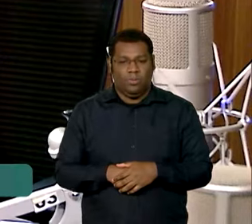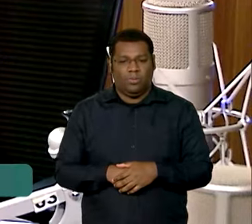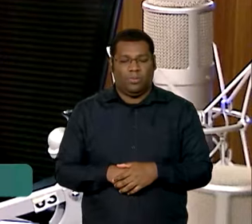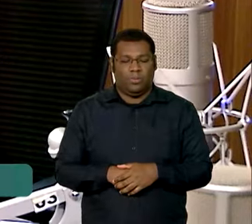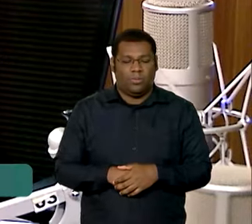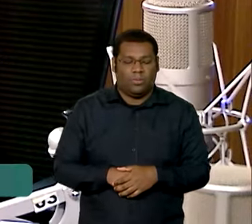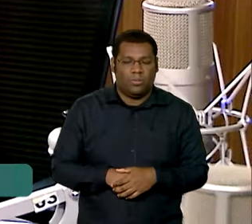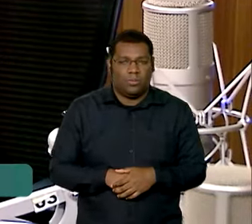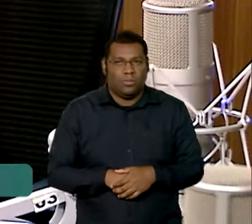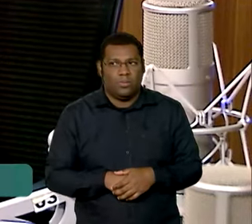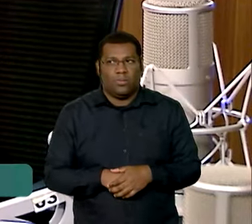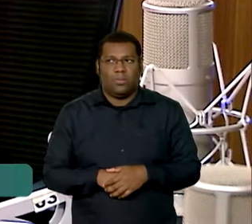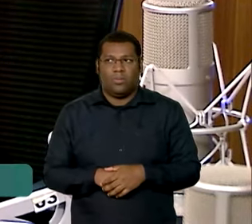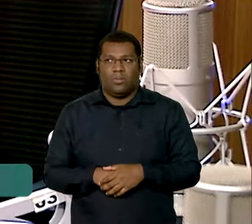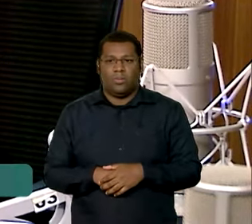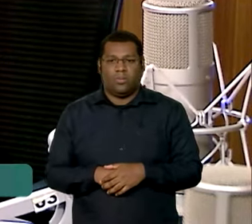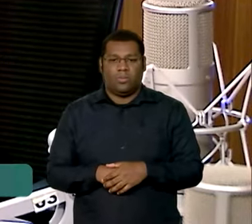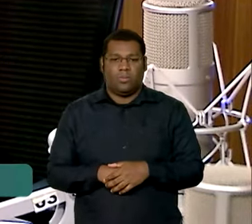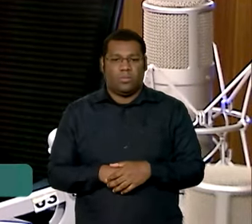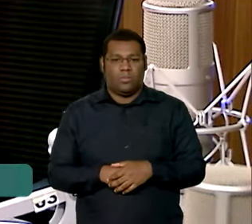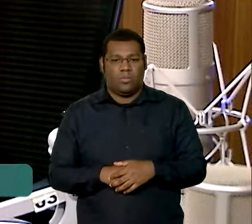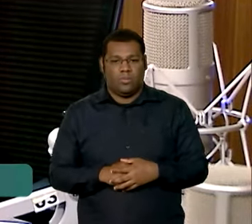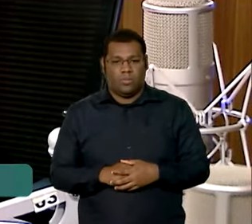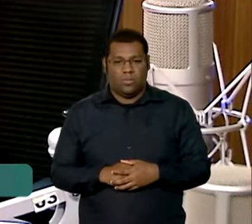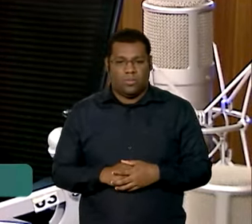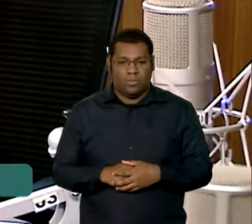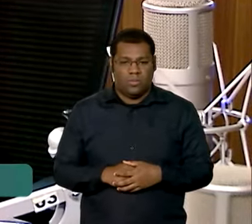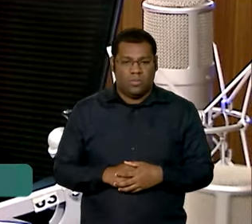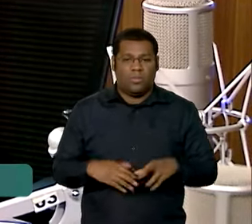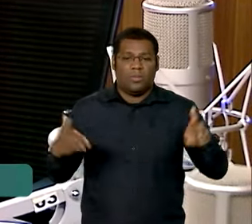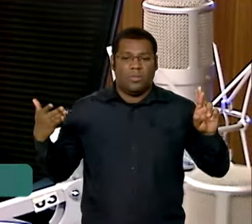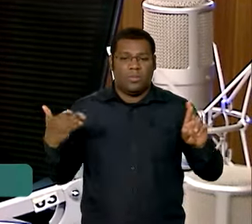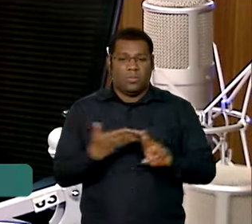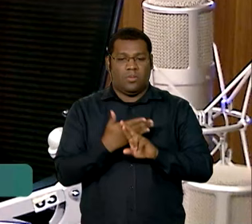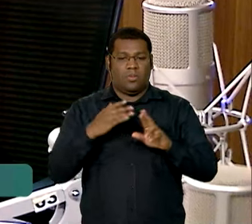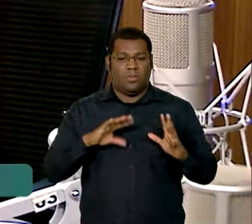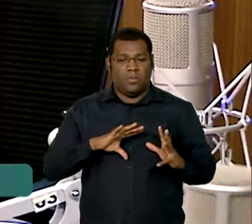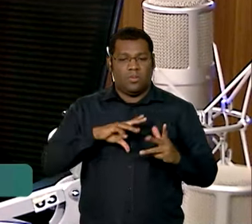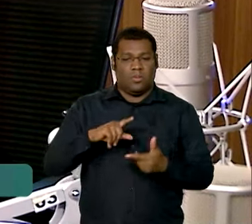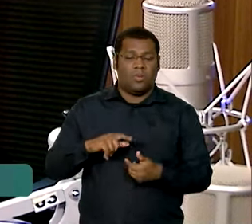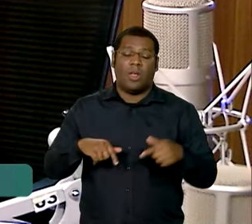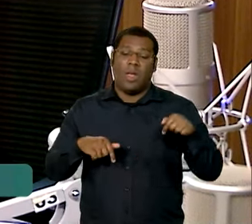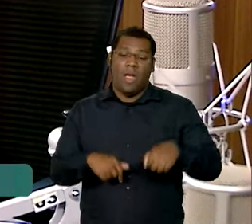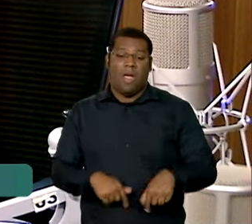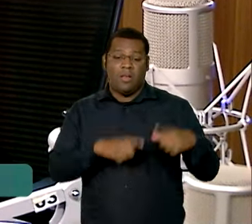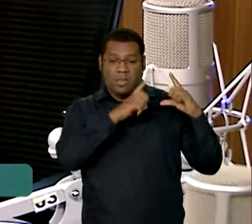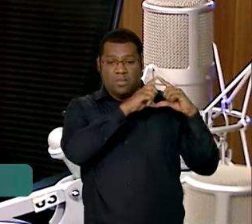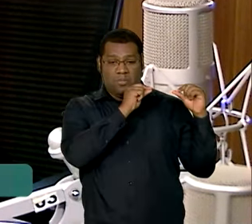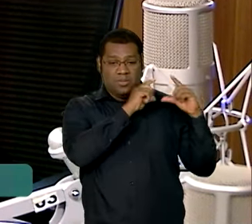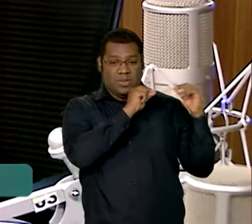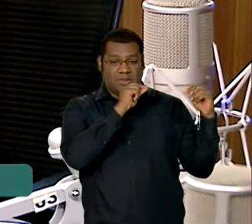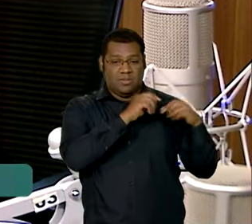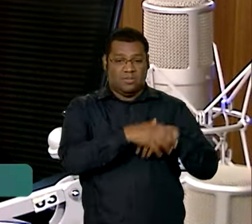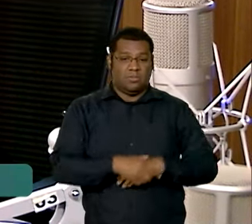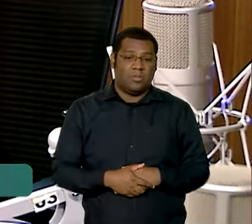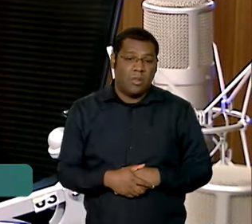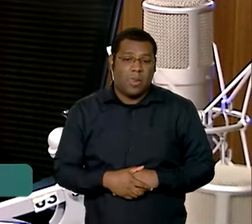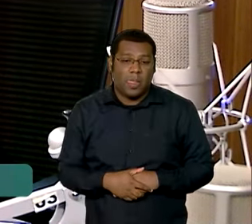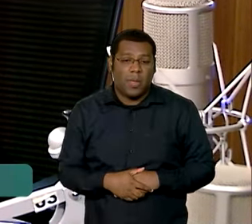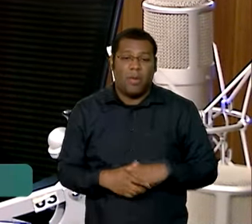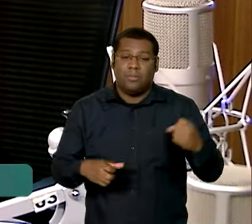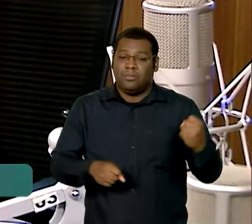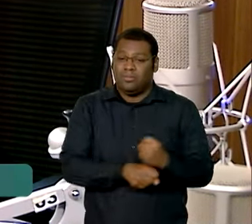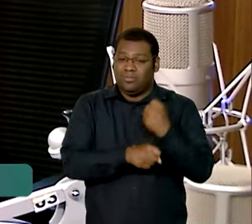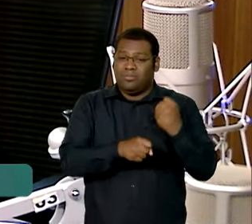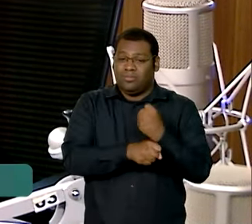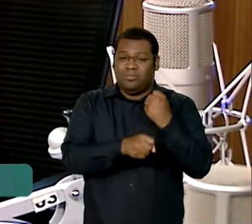pensamento de contemplação internacional. Então, nós temos aqui a cidade de Brasília, que foi construída